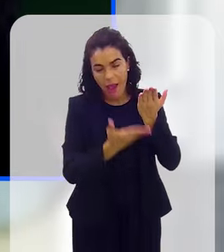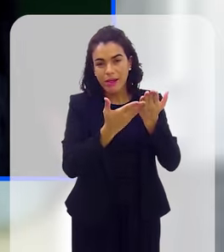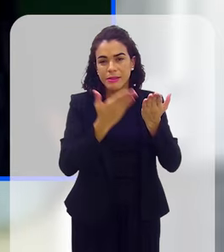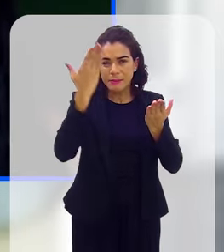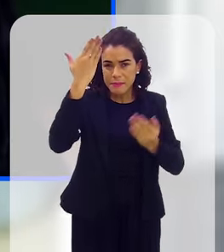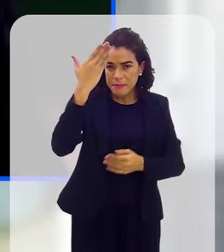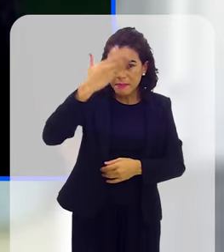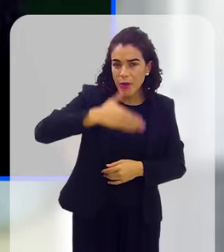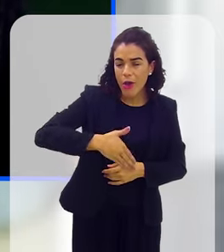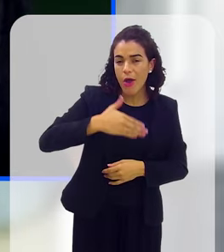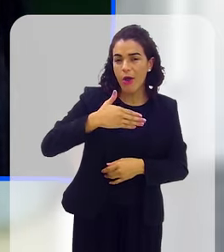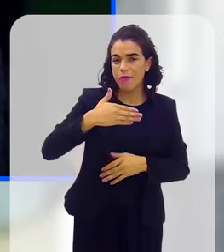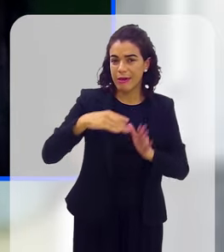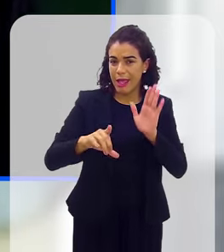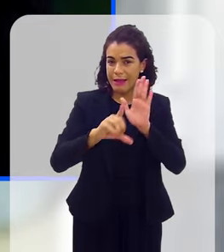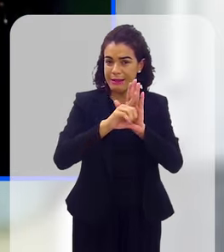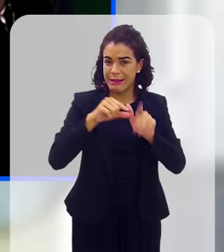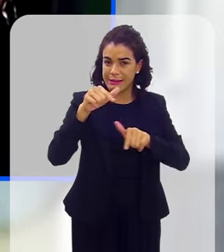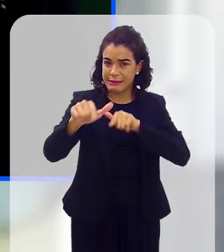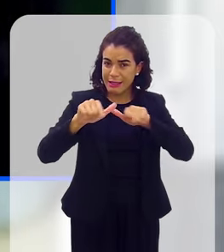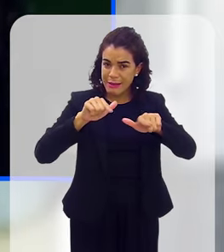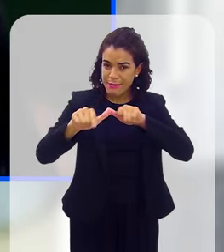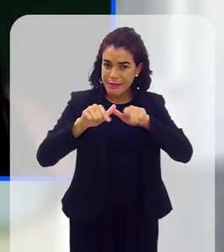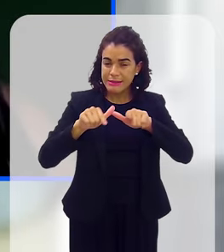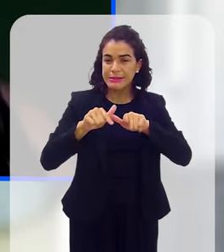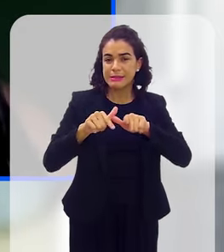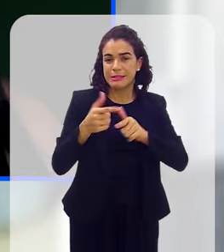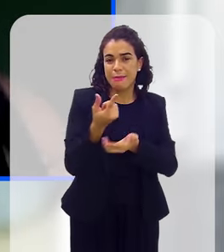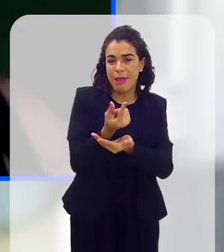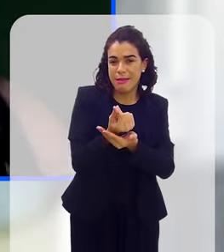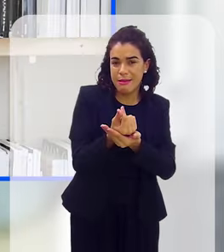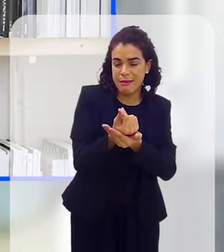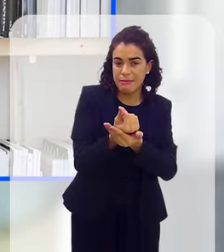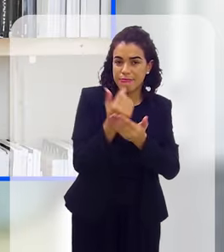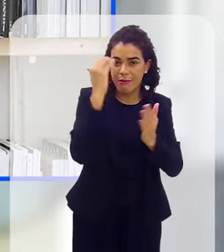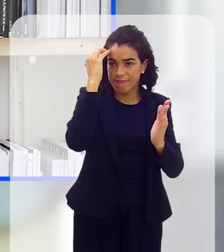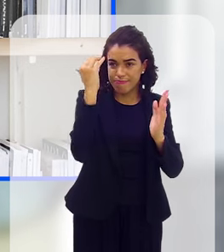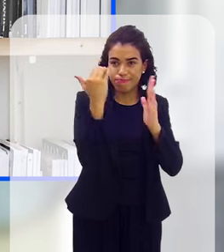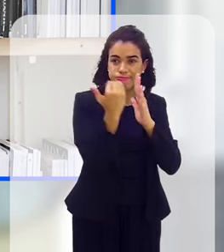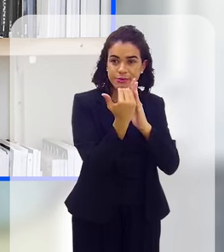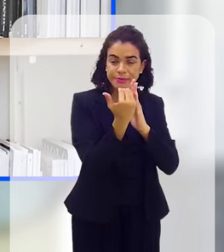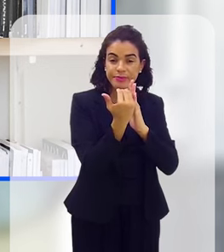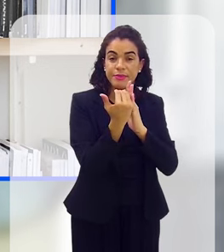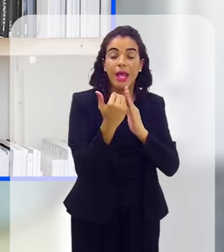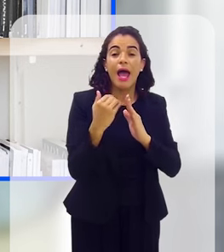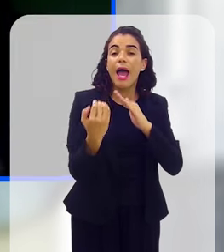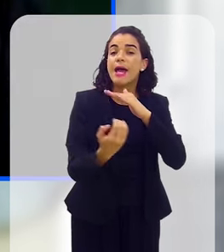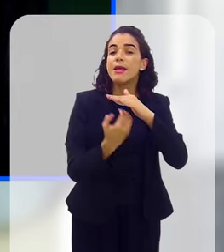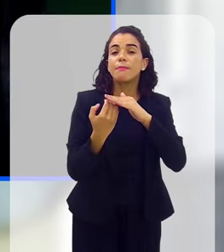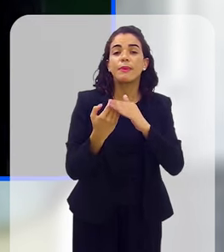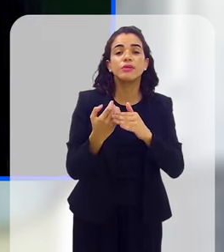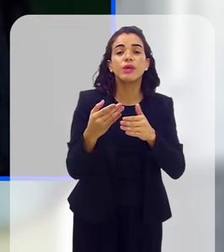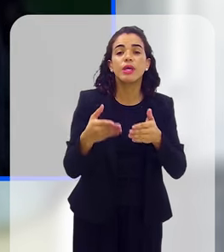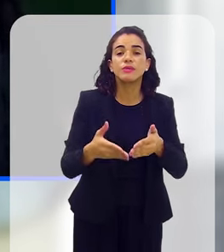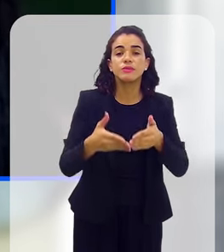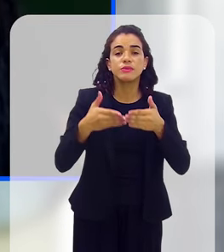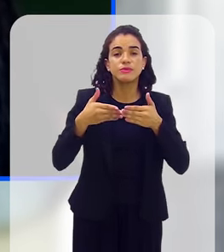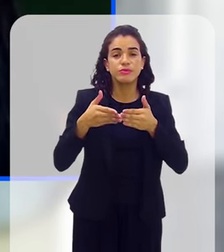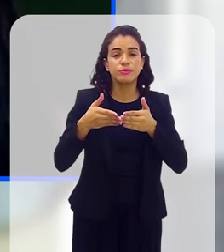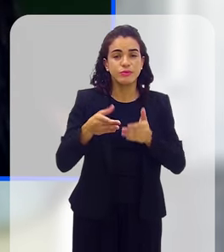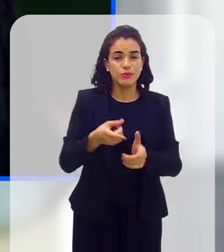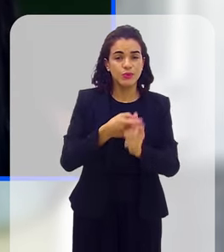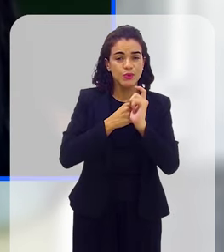demonstram que a legislação trabalhista, a legislação tributária está sendo cumprida. Caso contrário, a empresa suspende esses pagamentos,